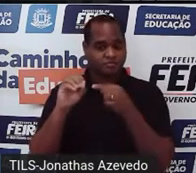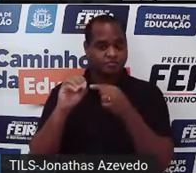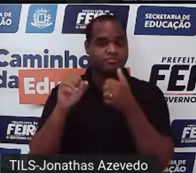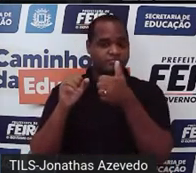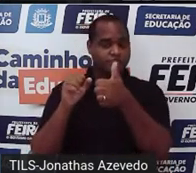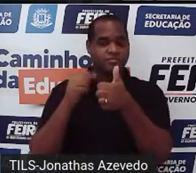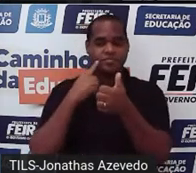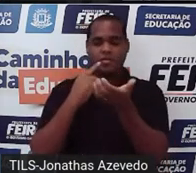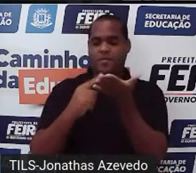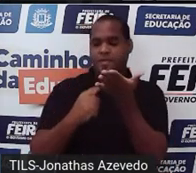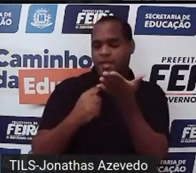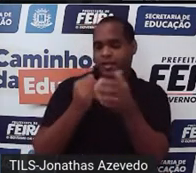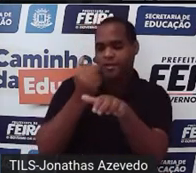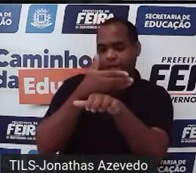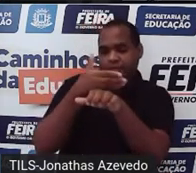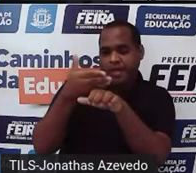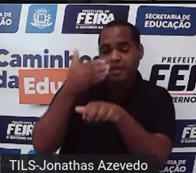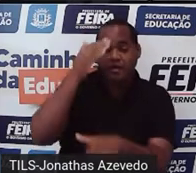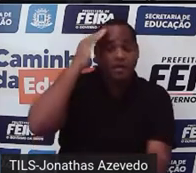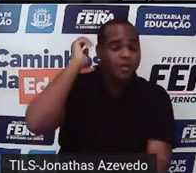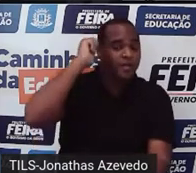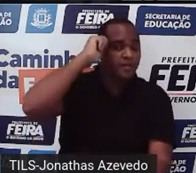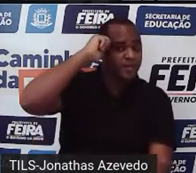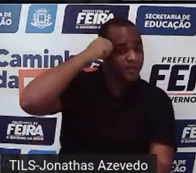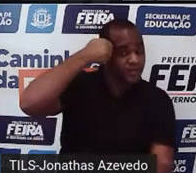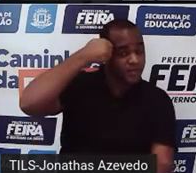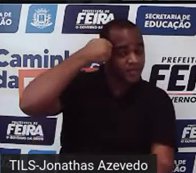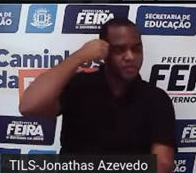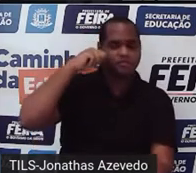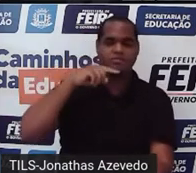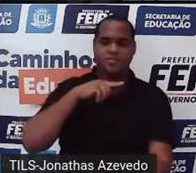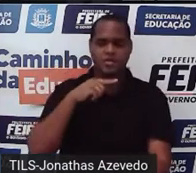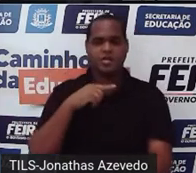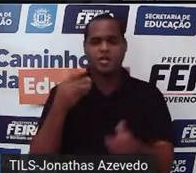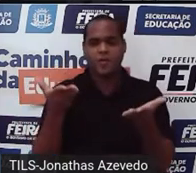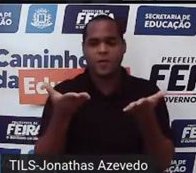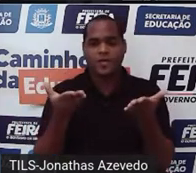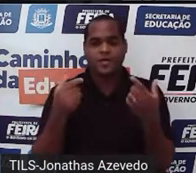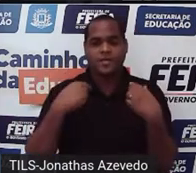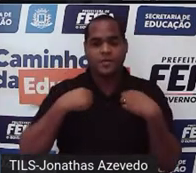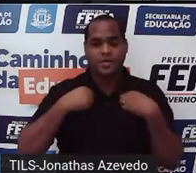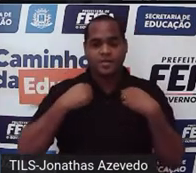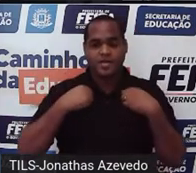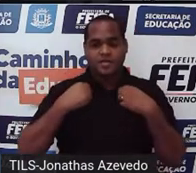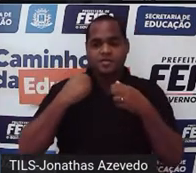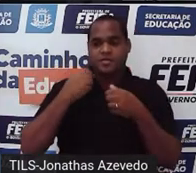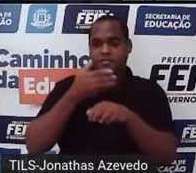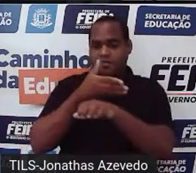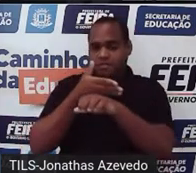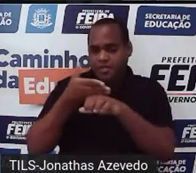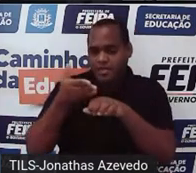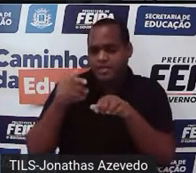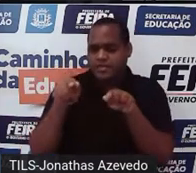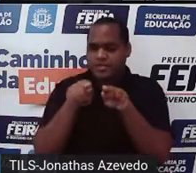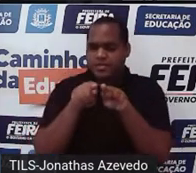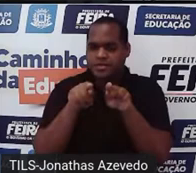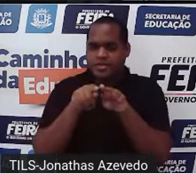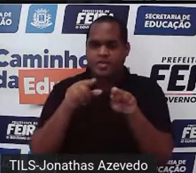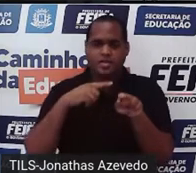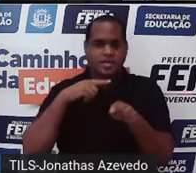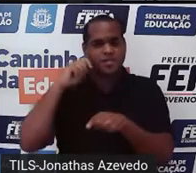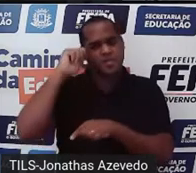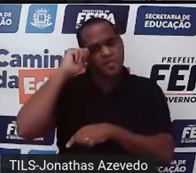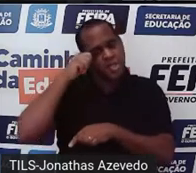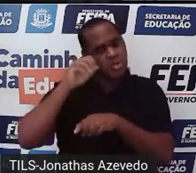eu tenho pele branca, meu cabelo ele é preto, nesse momento estou com uma camisa branca que tem alguns detalhezinhos em